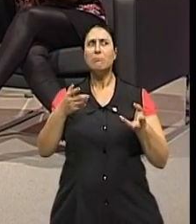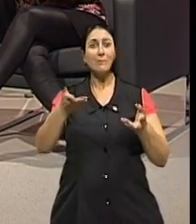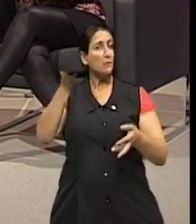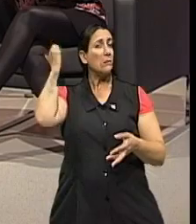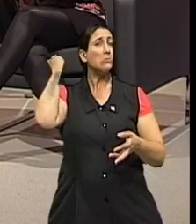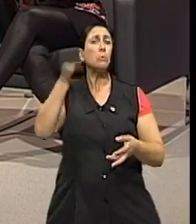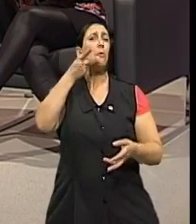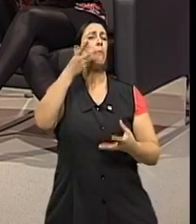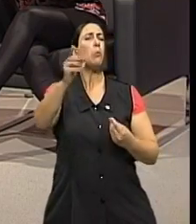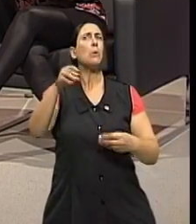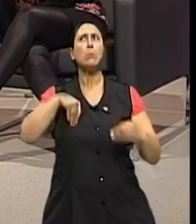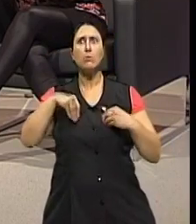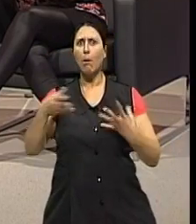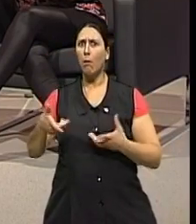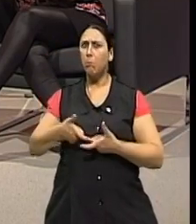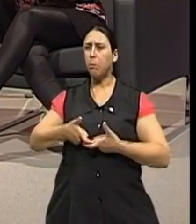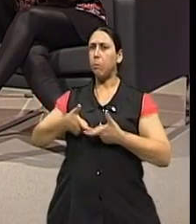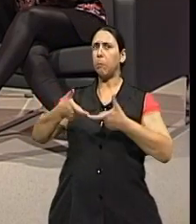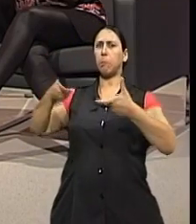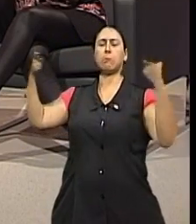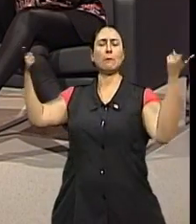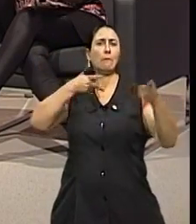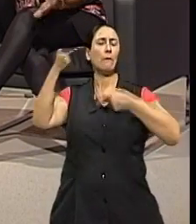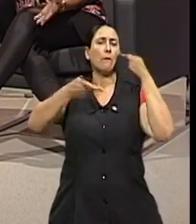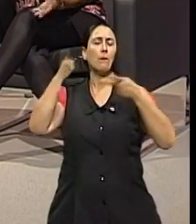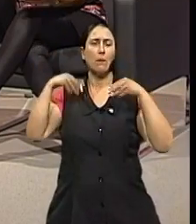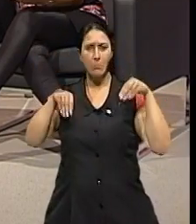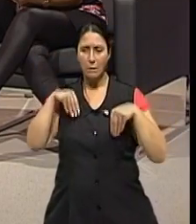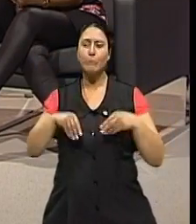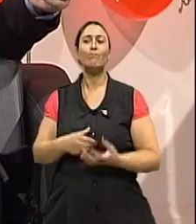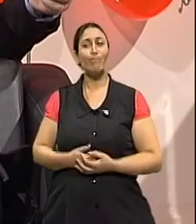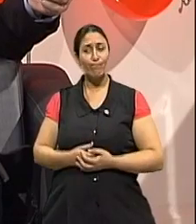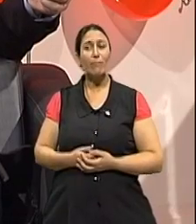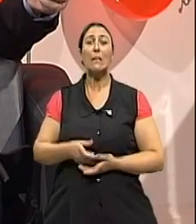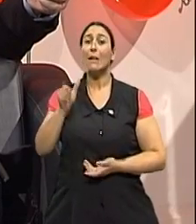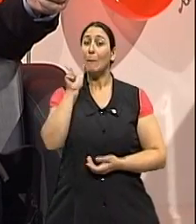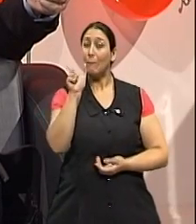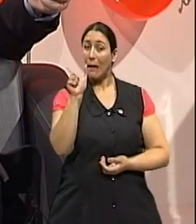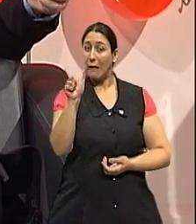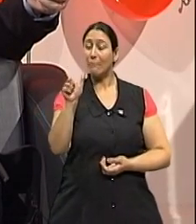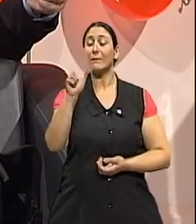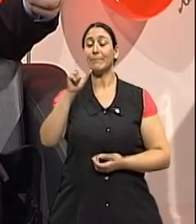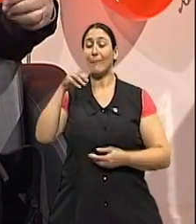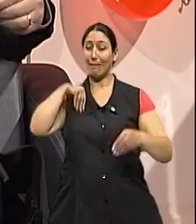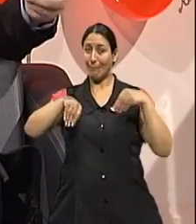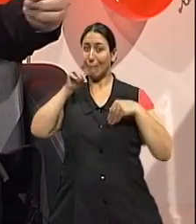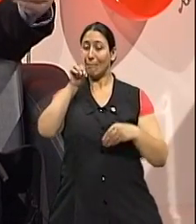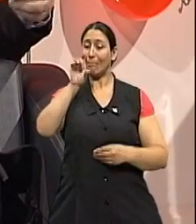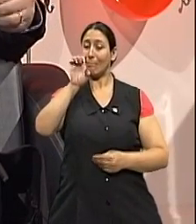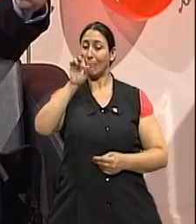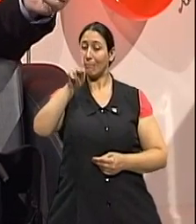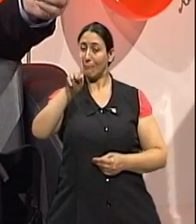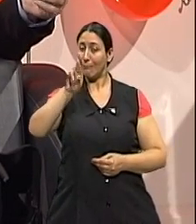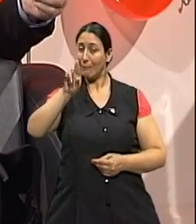era até um desserviço, me parece, né, doutor? O que acontece? Esse termo depressão, né, ele é usado de